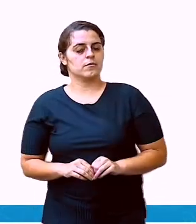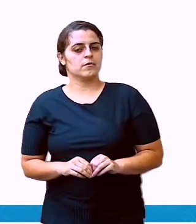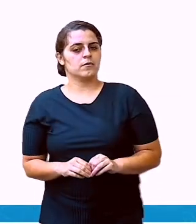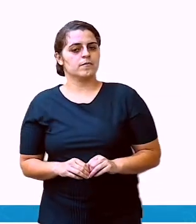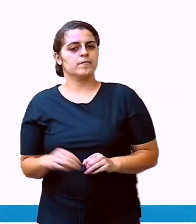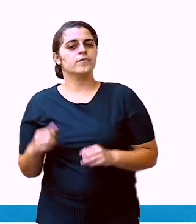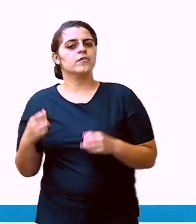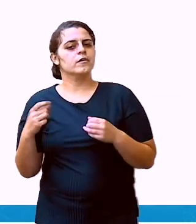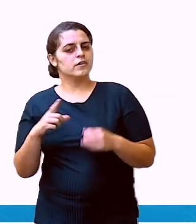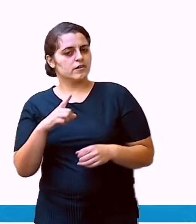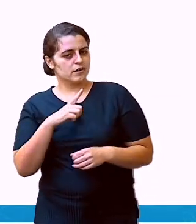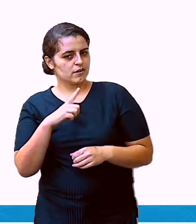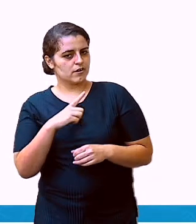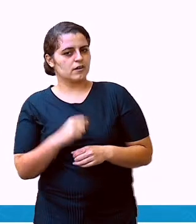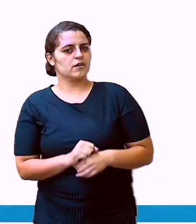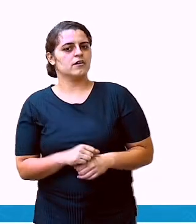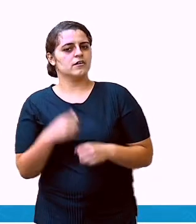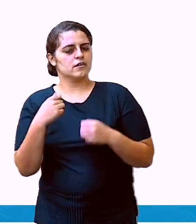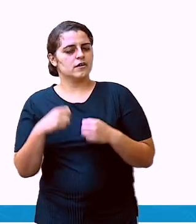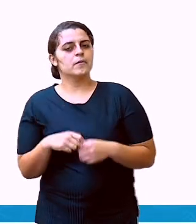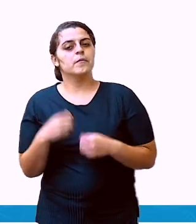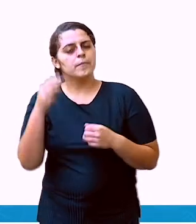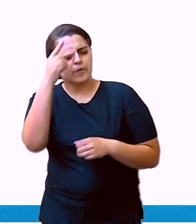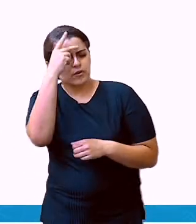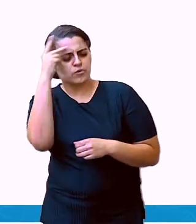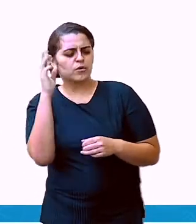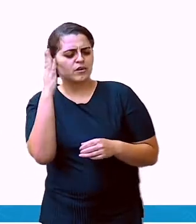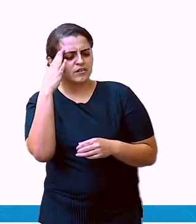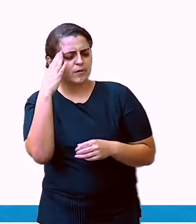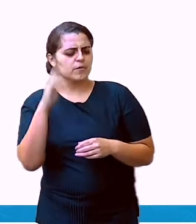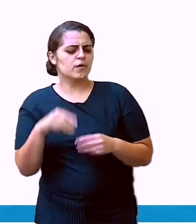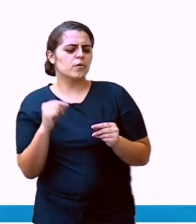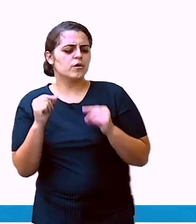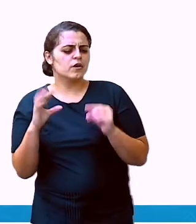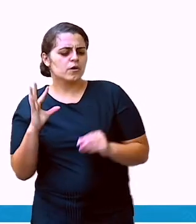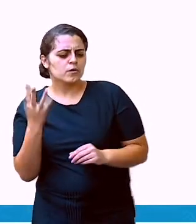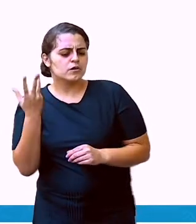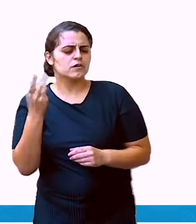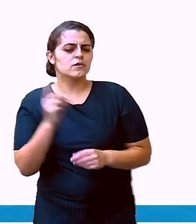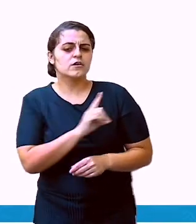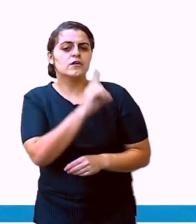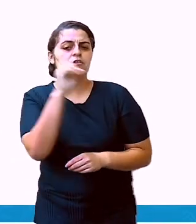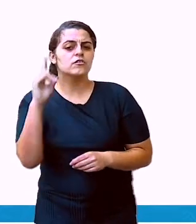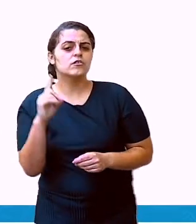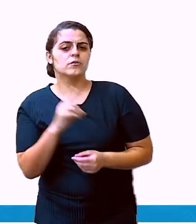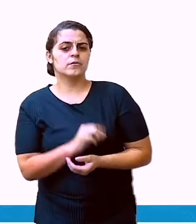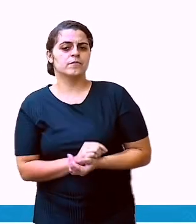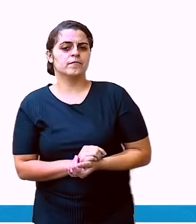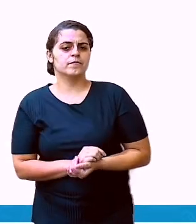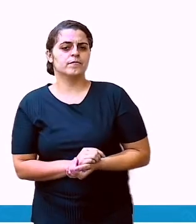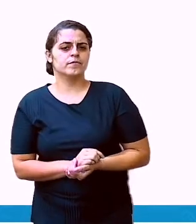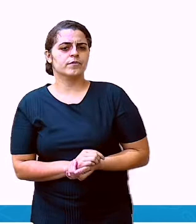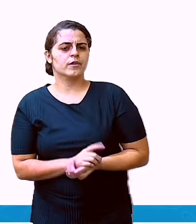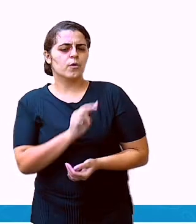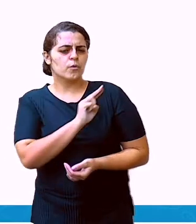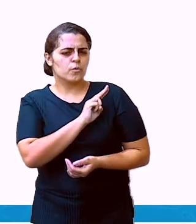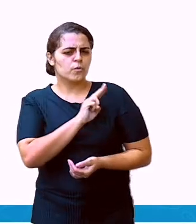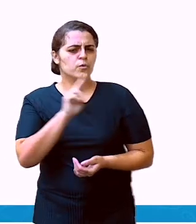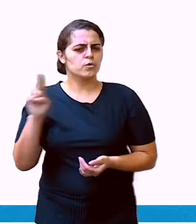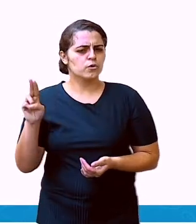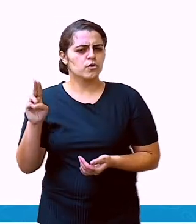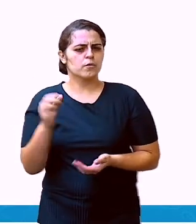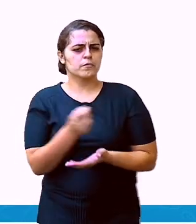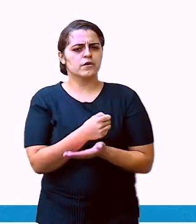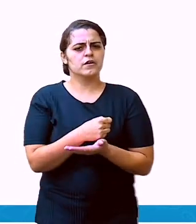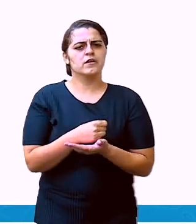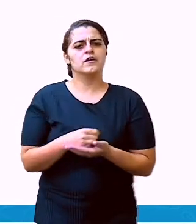Mas que tem a data para a pessoa saber o que está acontecendo. Não é mesmo? O nome de quem